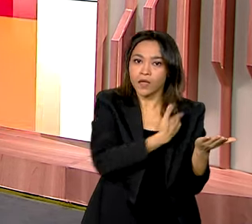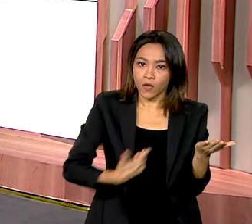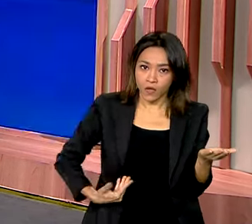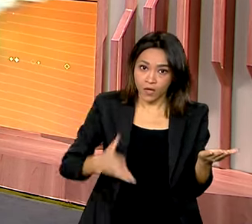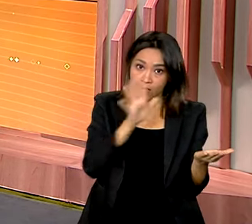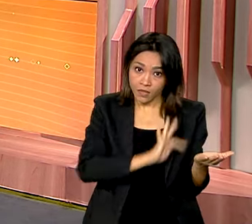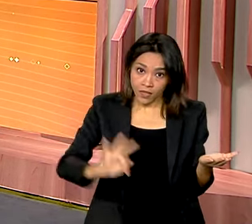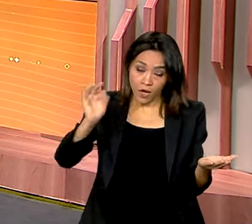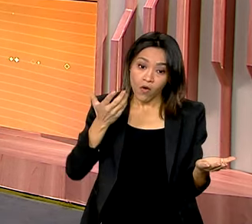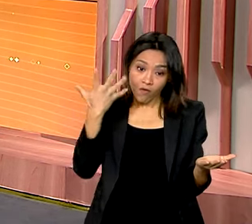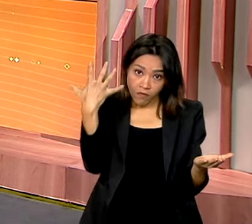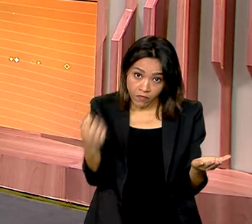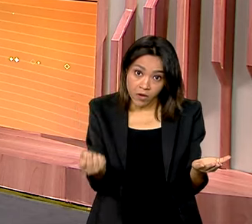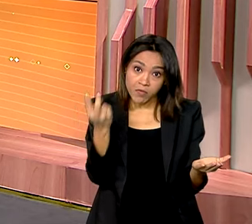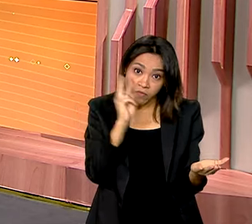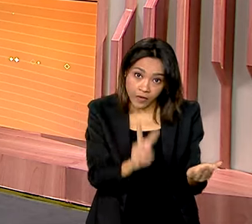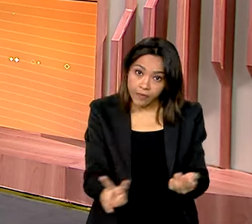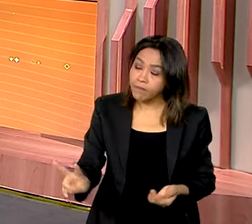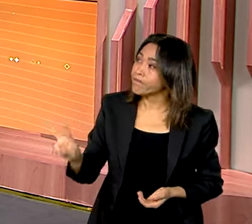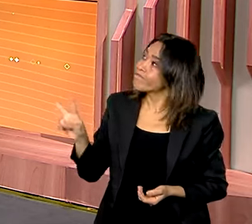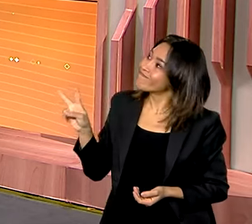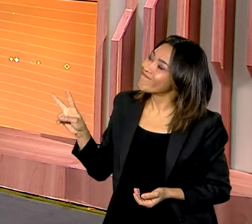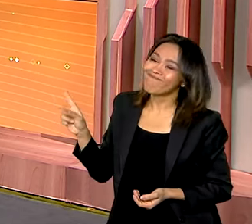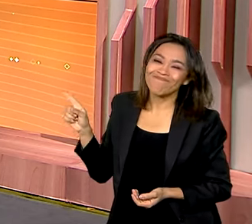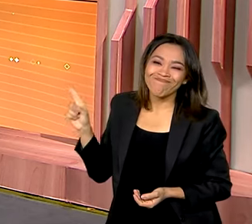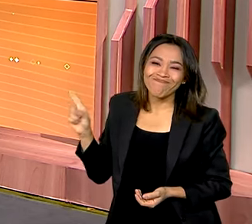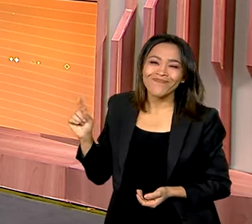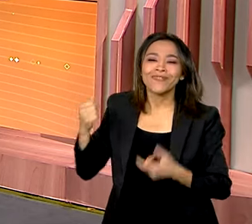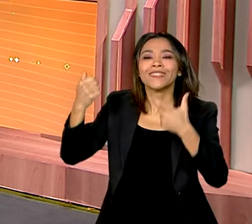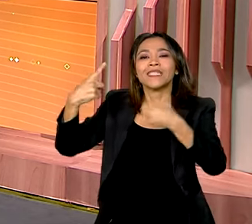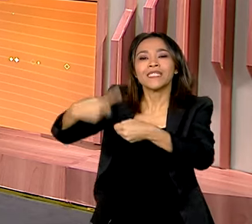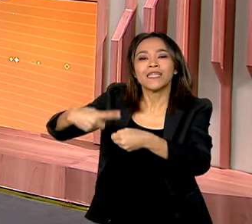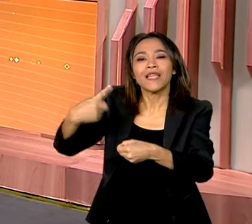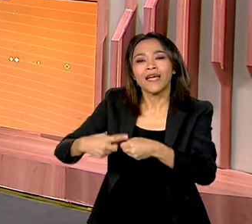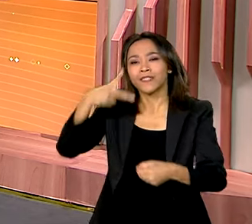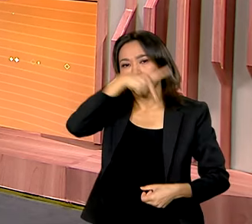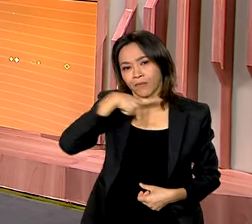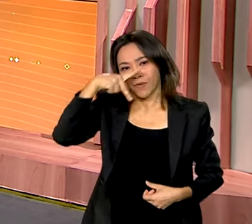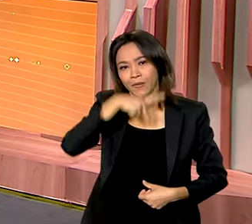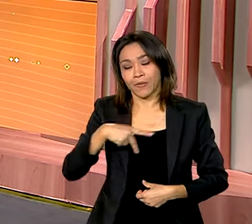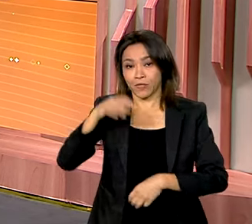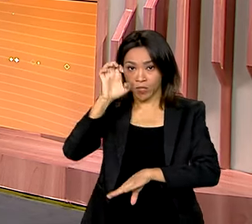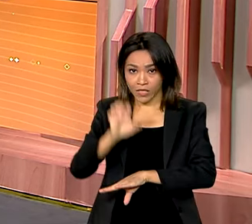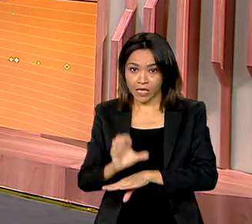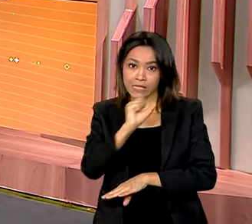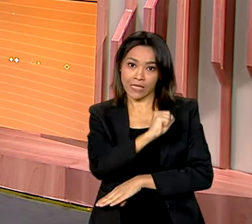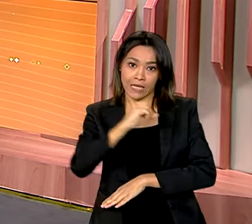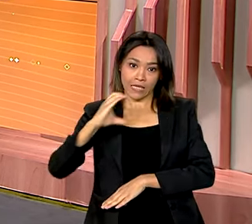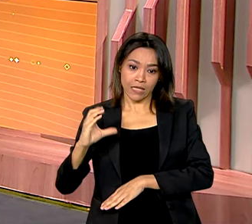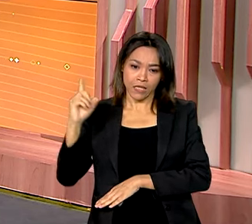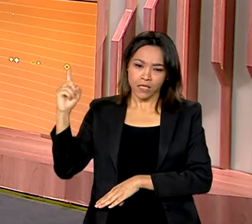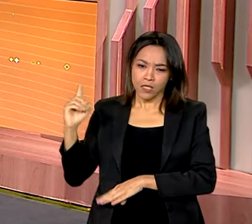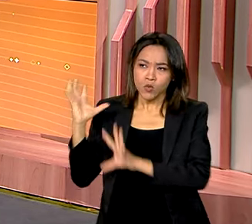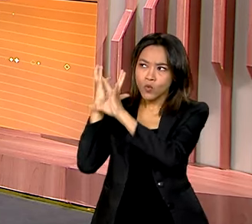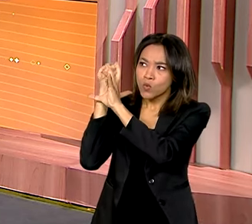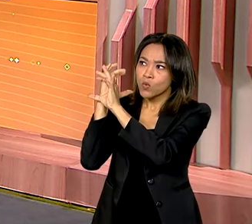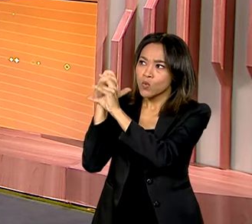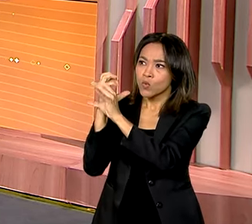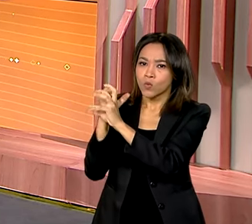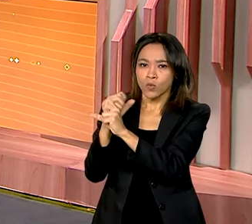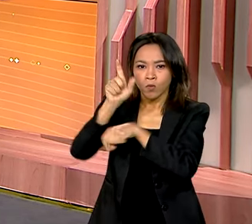telão algumas das ações que chegam até o município de Palhoça, em Santa Catarina. Você vê aí uma população de pouco mais de